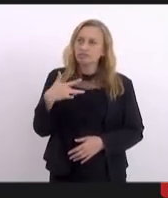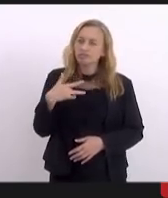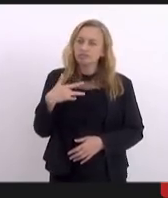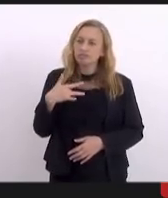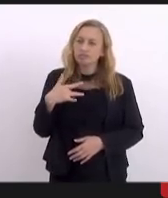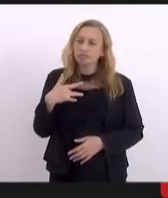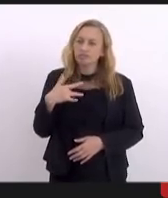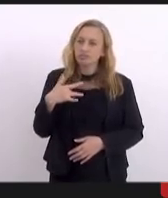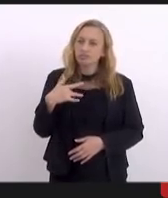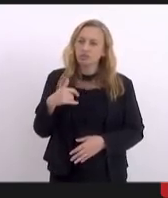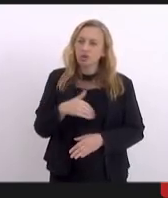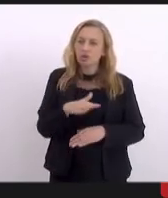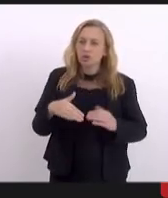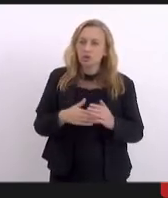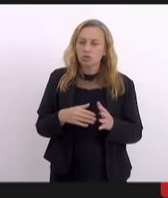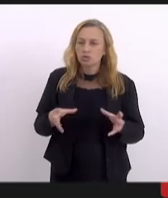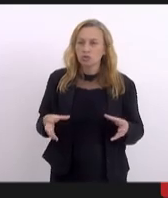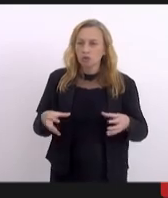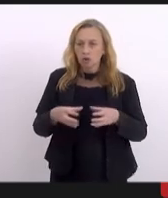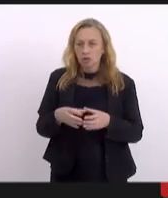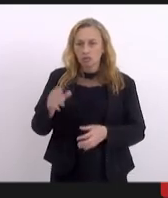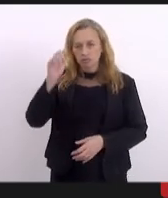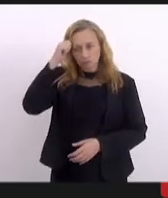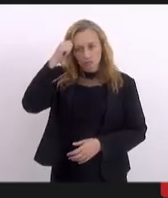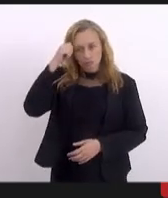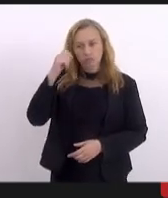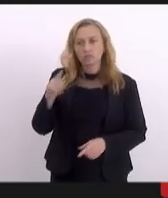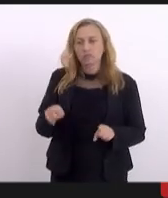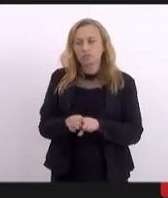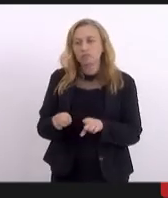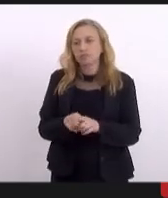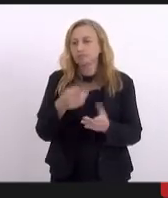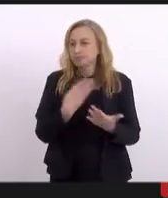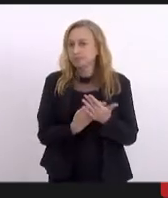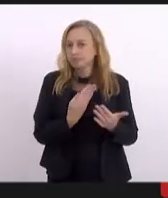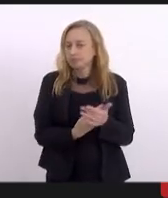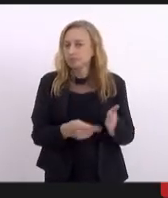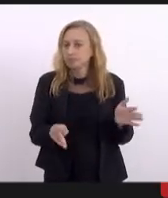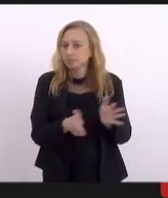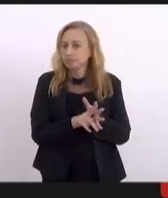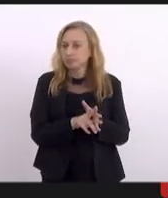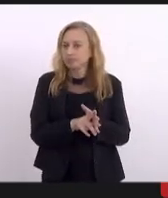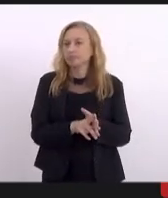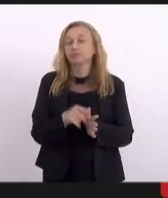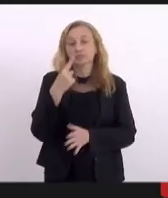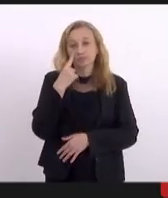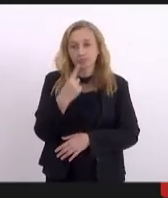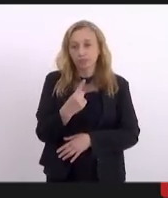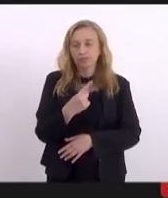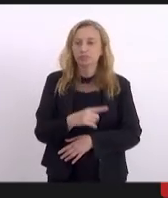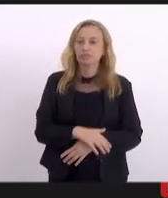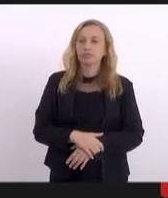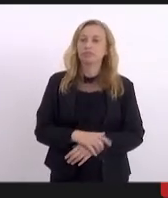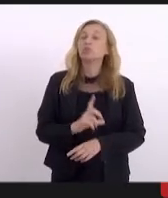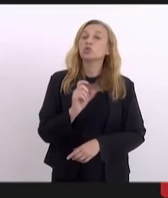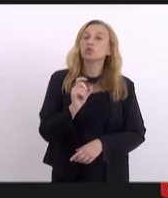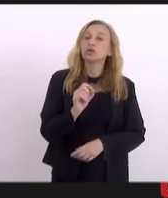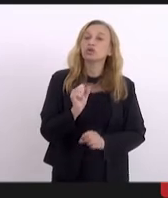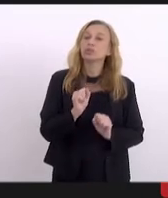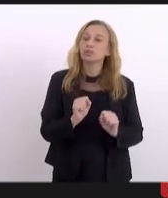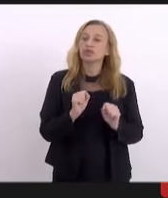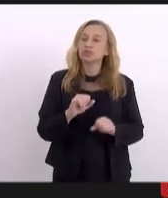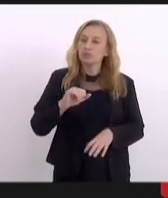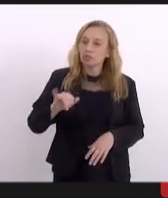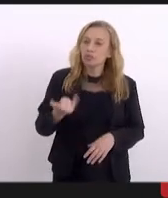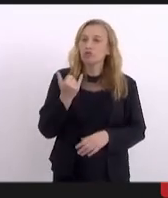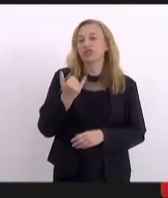integral da população negra. Então, a gente também vai estudar esse projeto para ver o que a gente pode